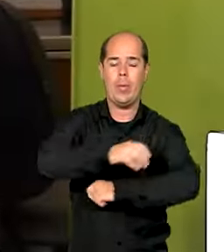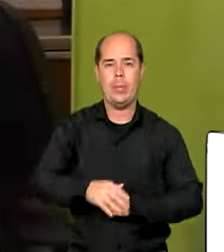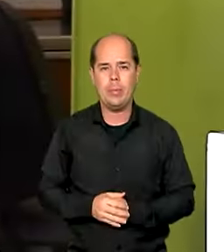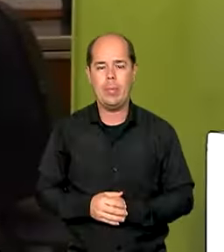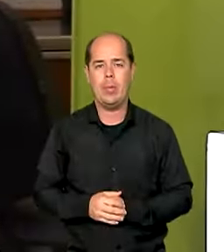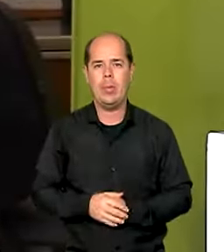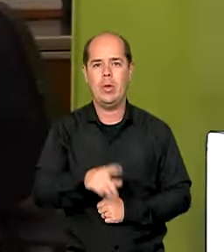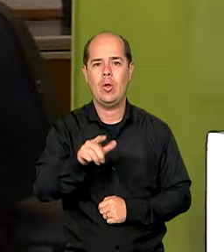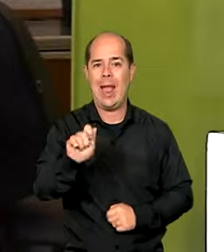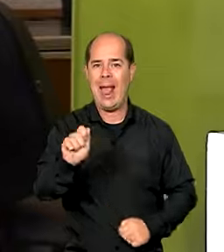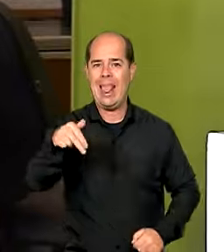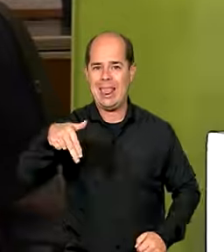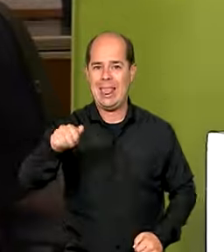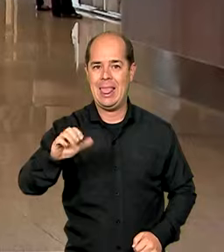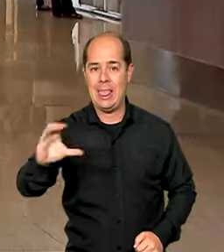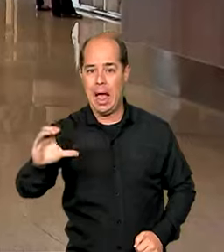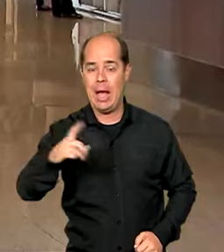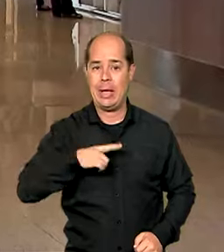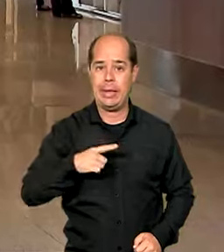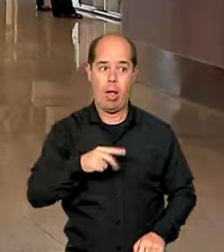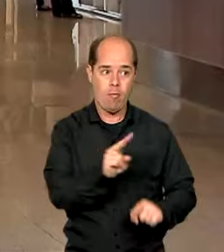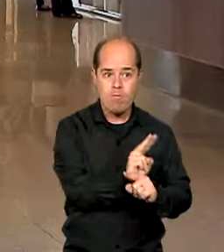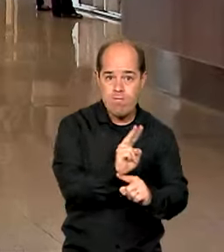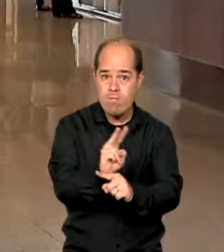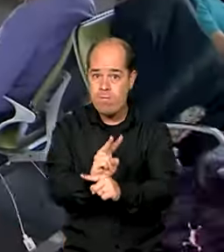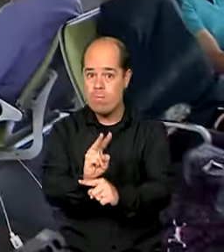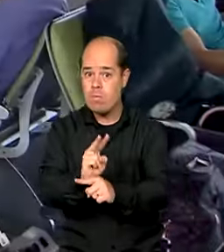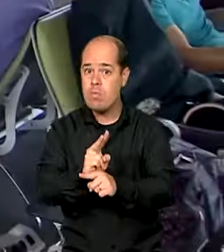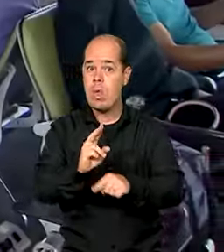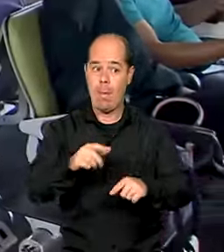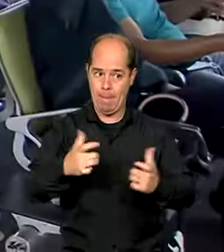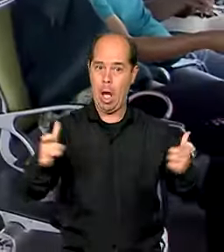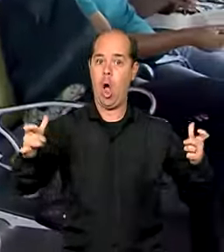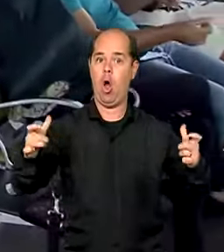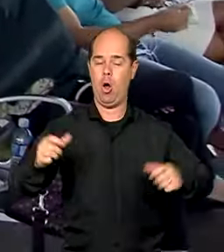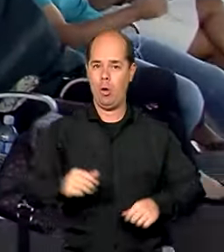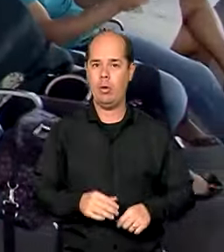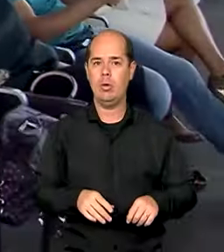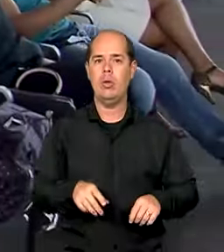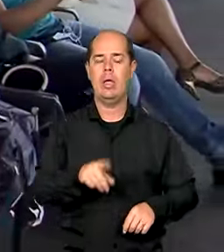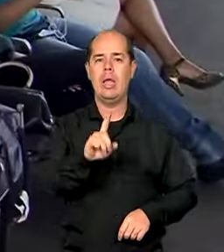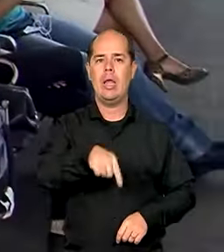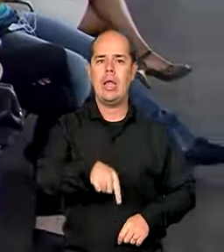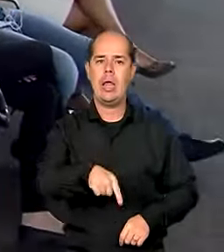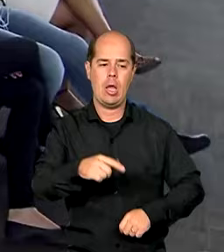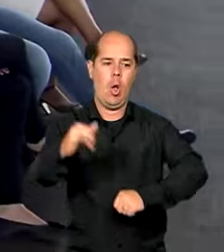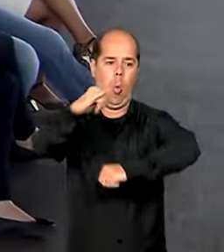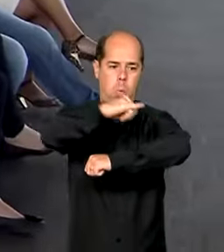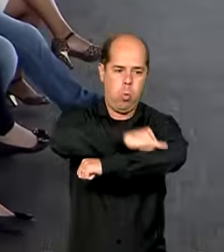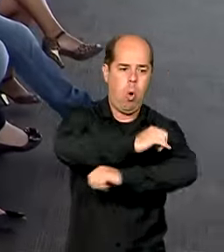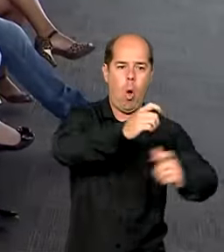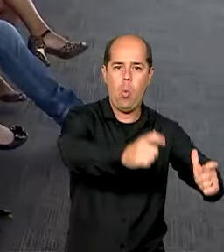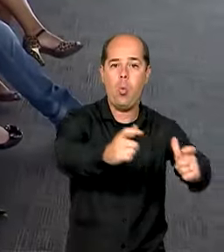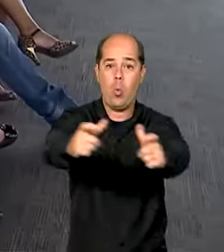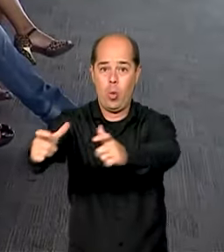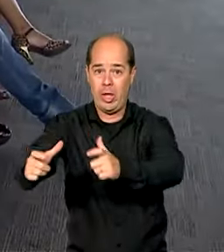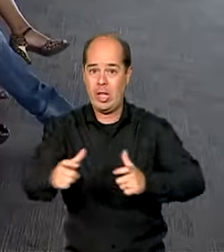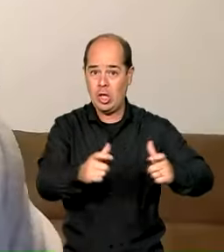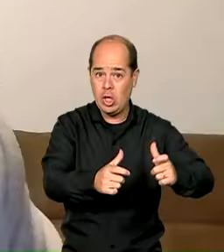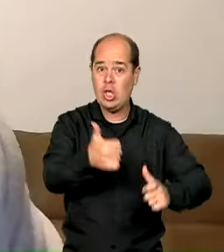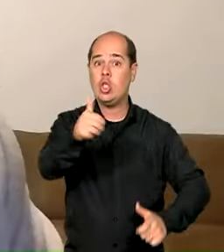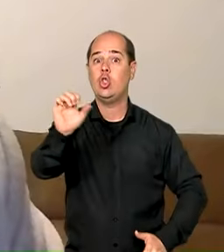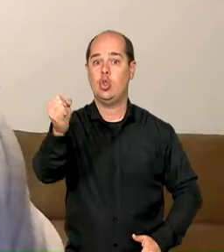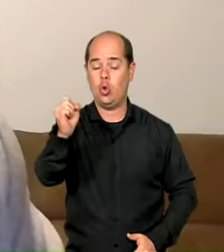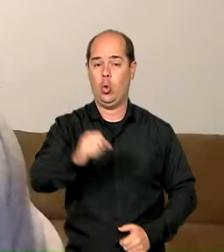Aviação Civil vai intensificar a fiscalização em 18 aeroportos estratégicos nas cinco regiões do país.